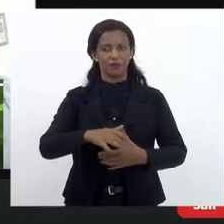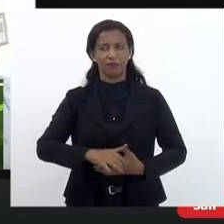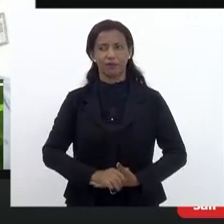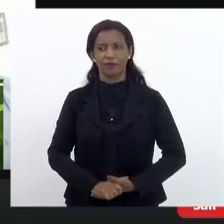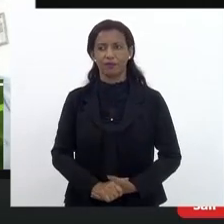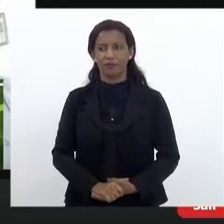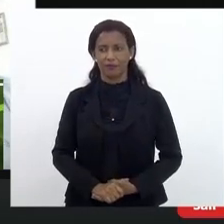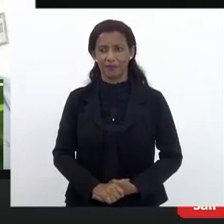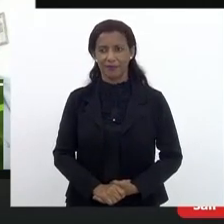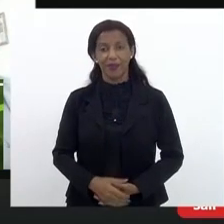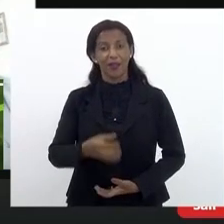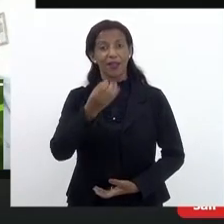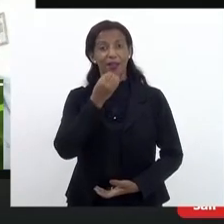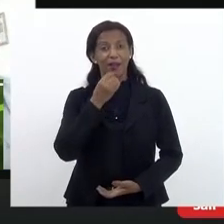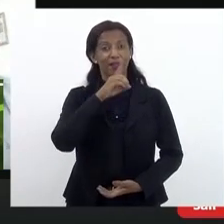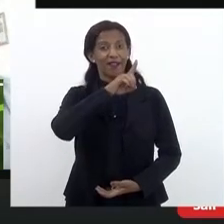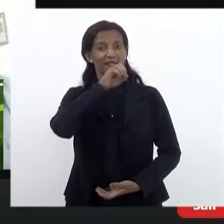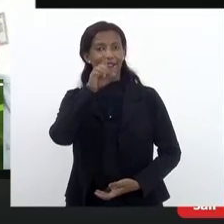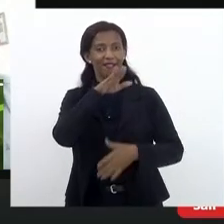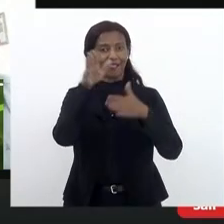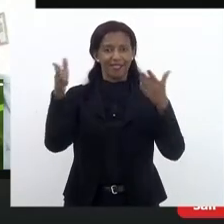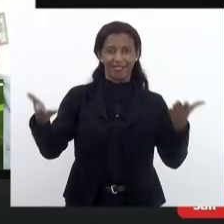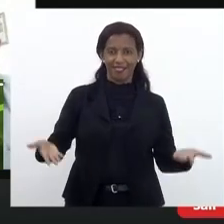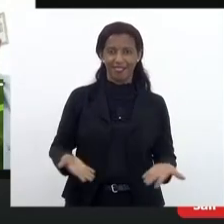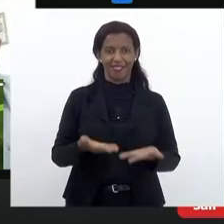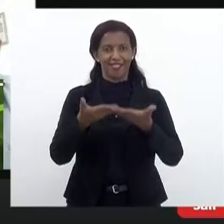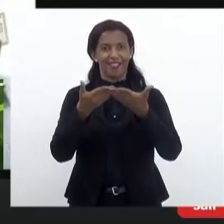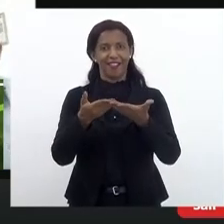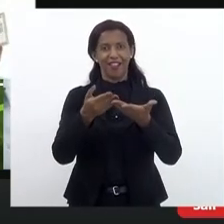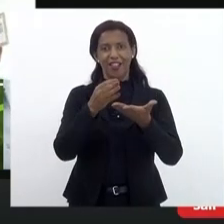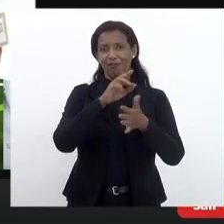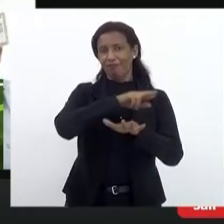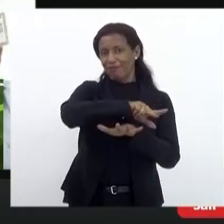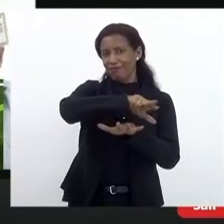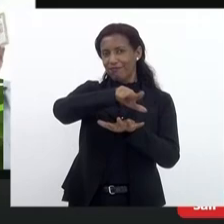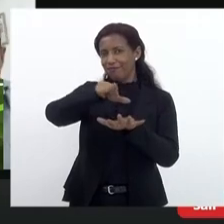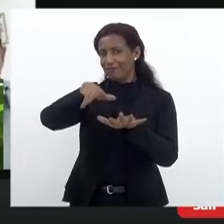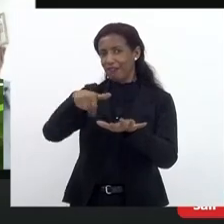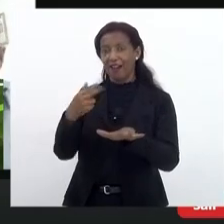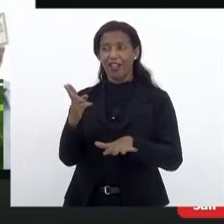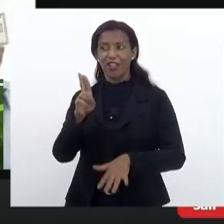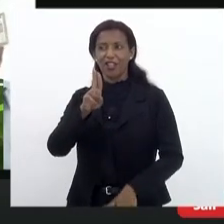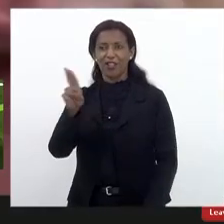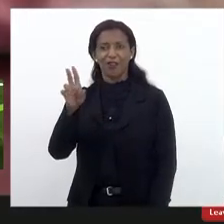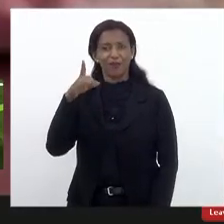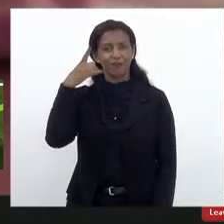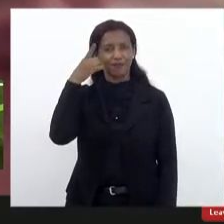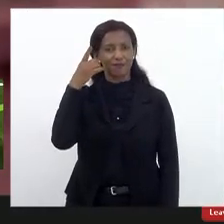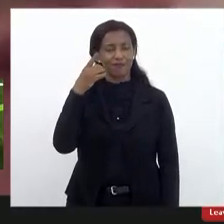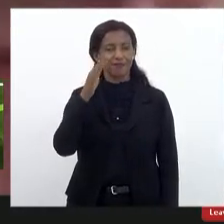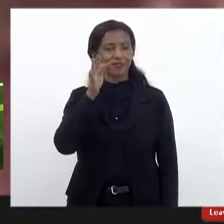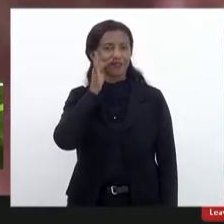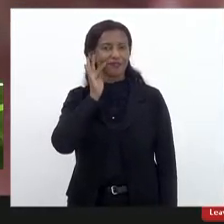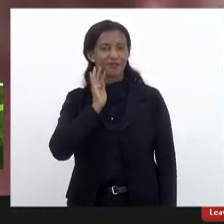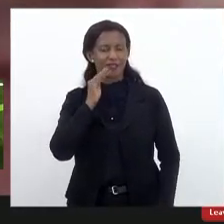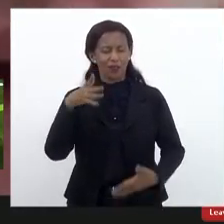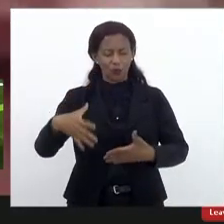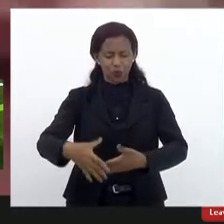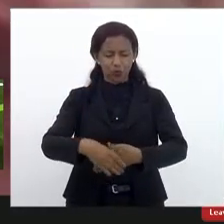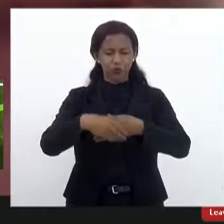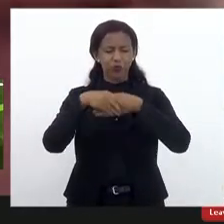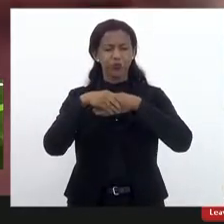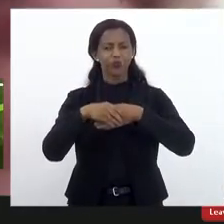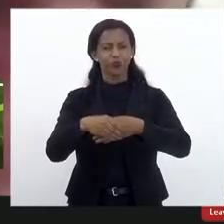Bom dia a todos e todas e todes. Em nome do deputado Flávio Serafine, cumprimento todos os